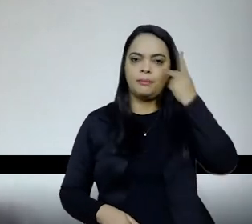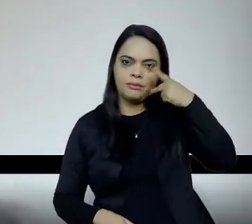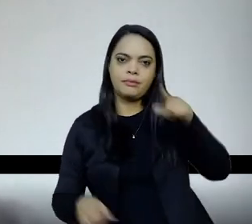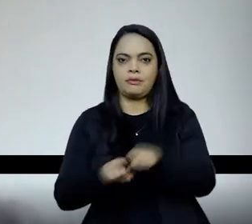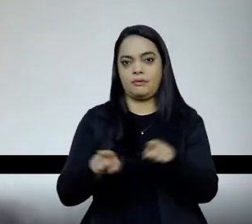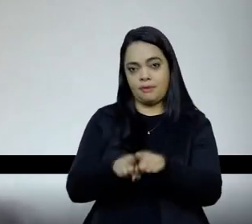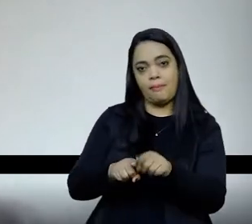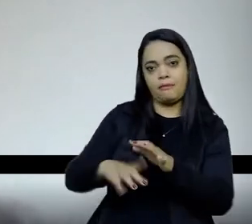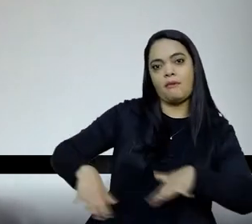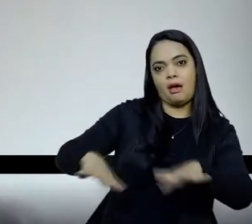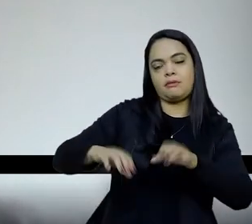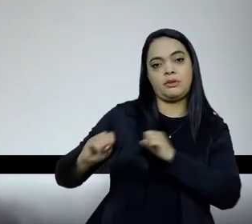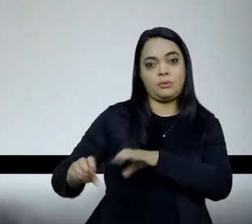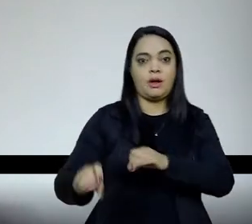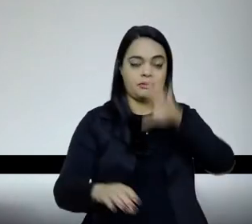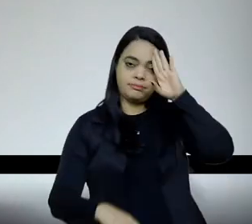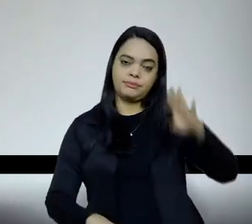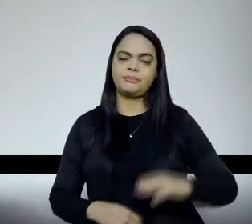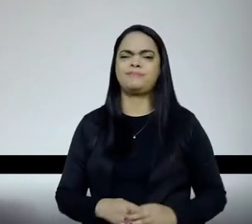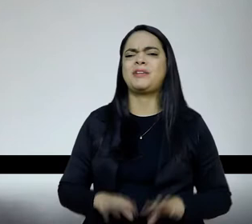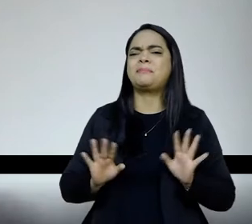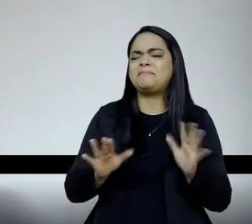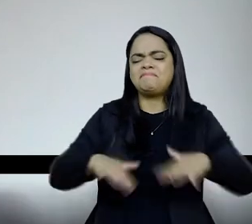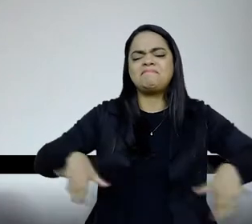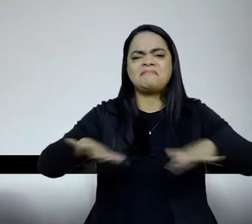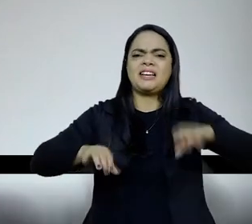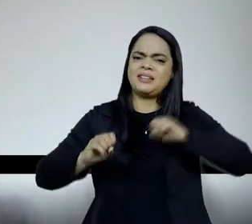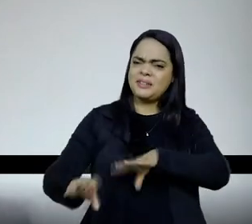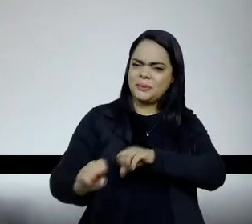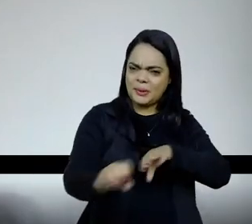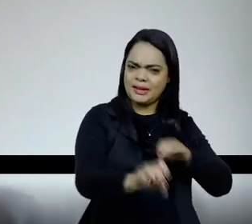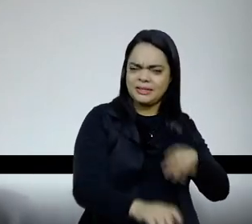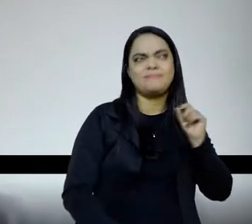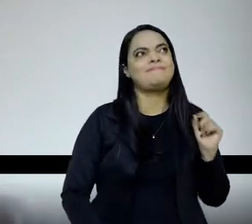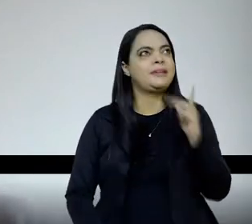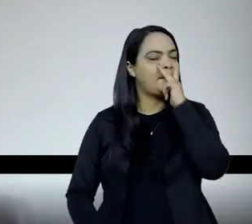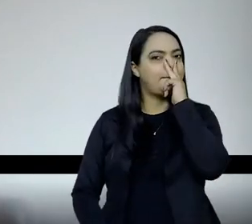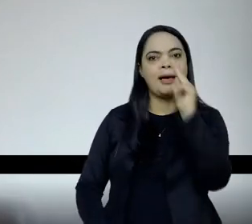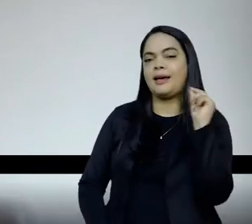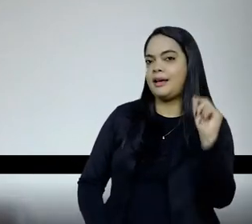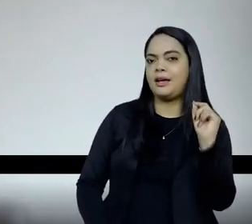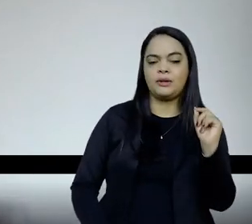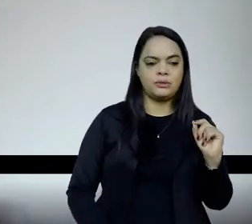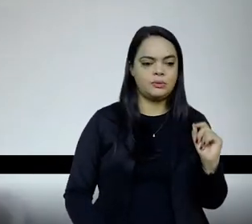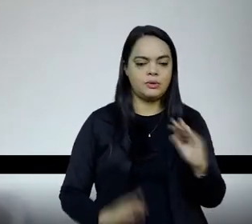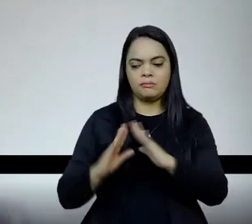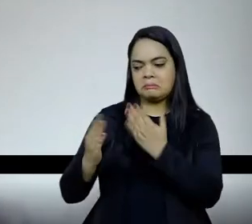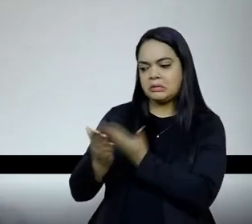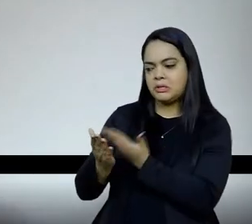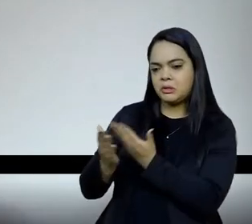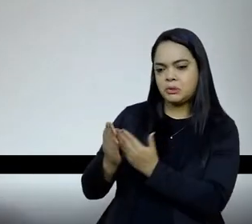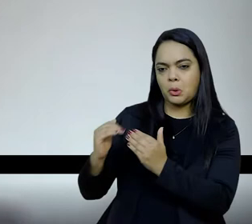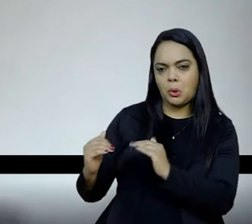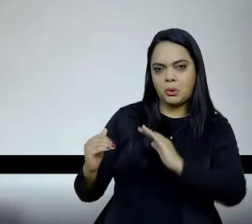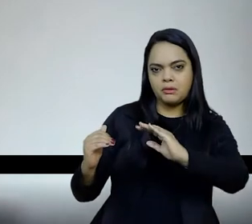educação, mas entendendo o campo da educação como um campo muito mais abrangente do que a escola. Nesse